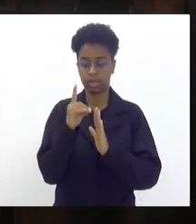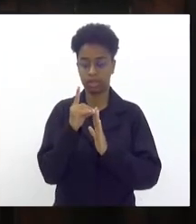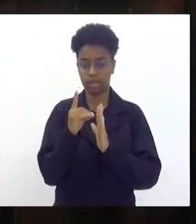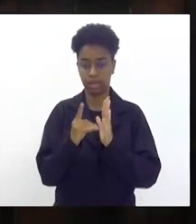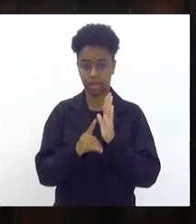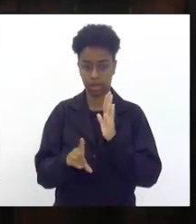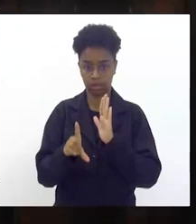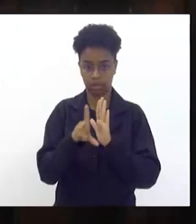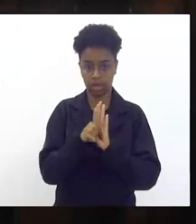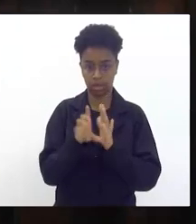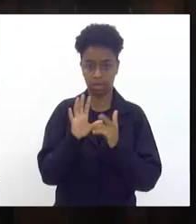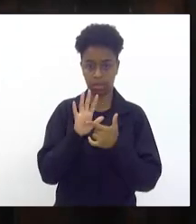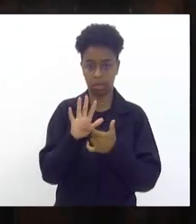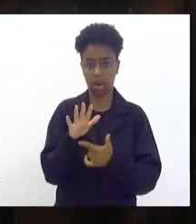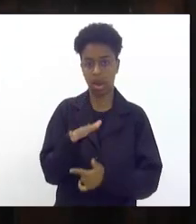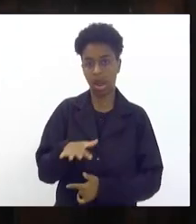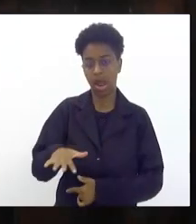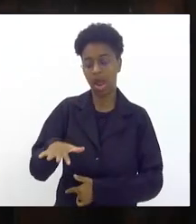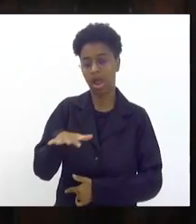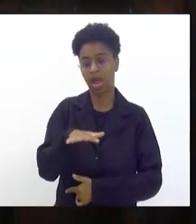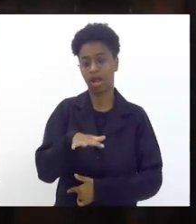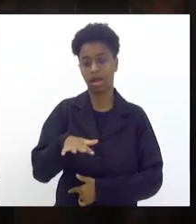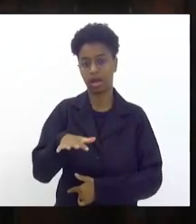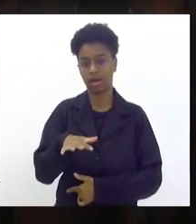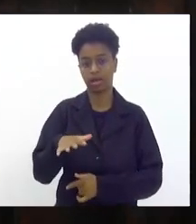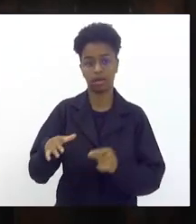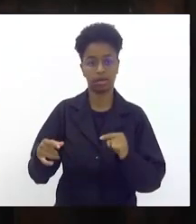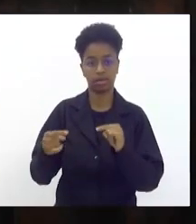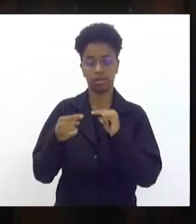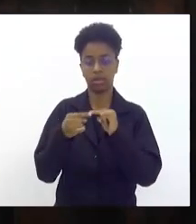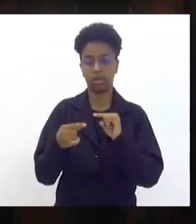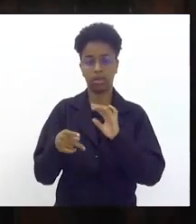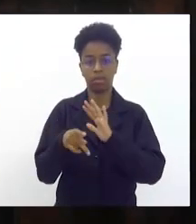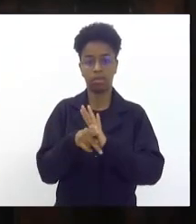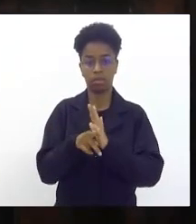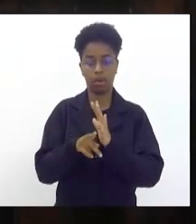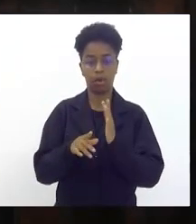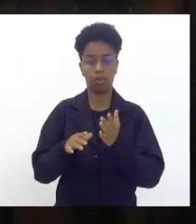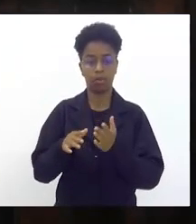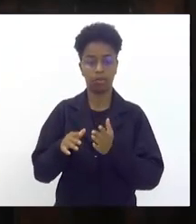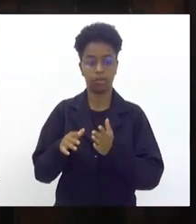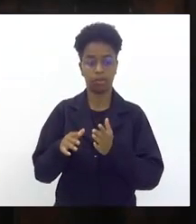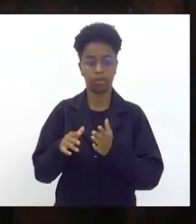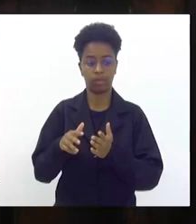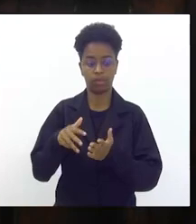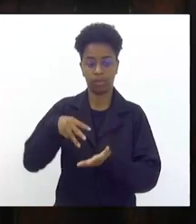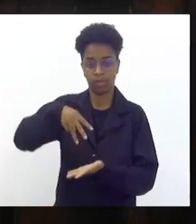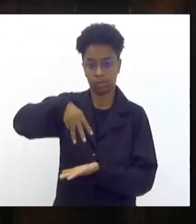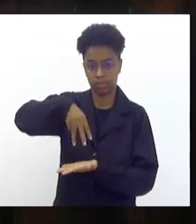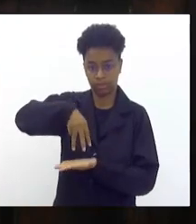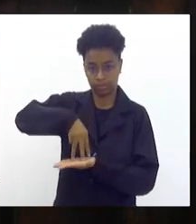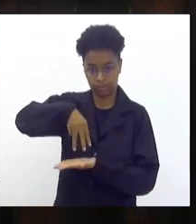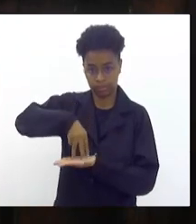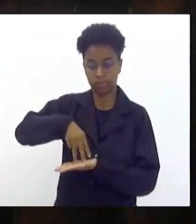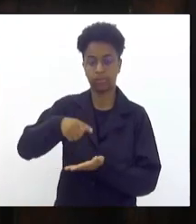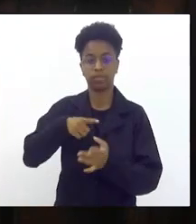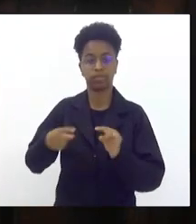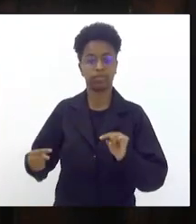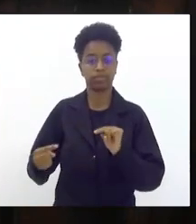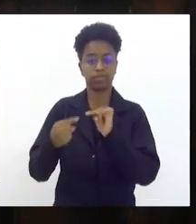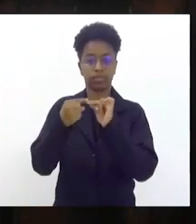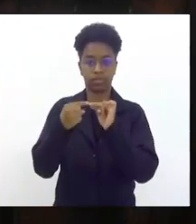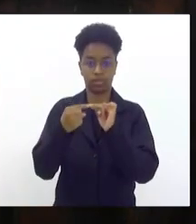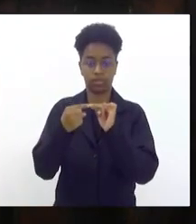que a área correspondente ao sambódromo ela está ligada diretamente